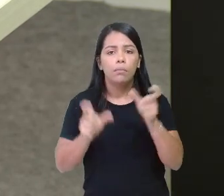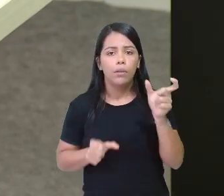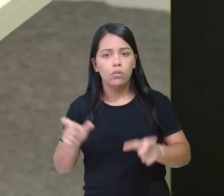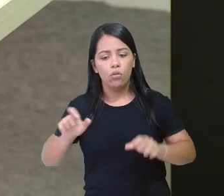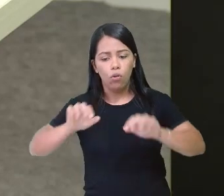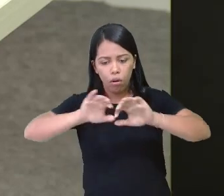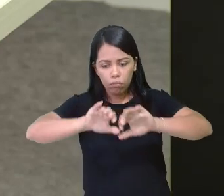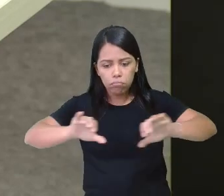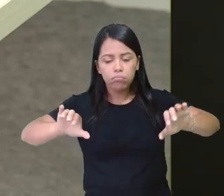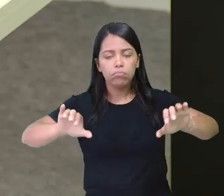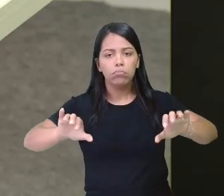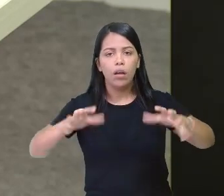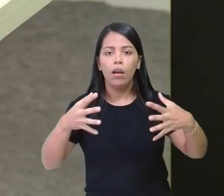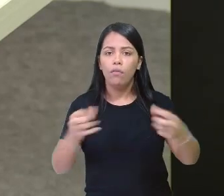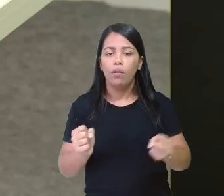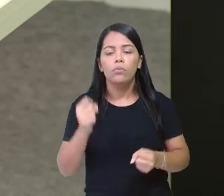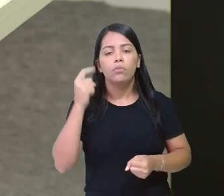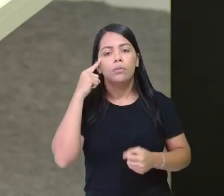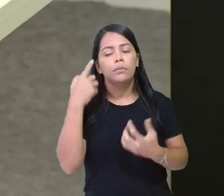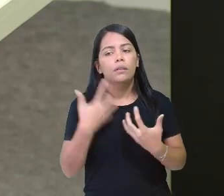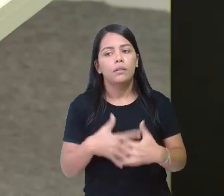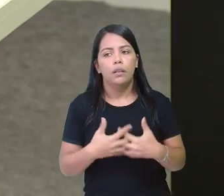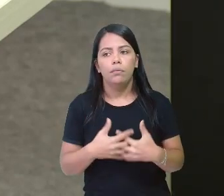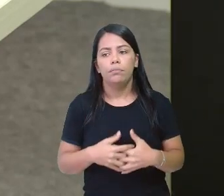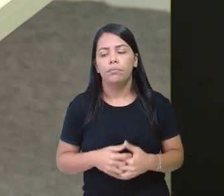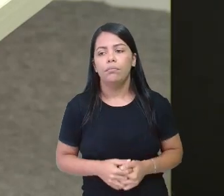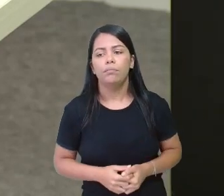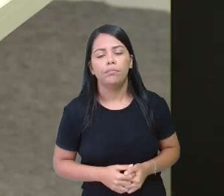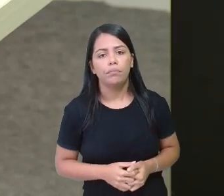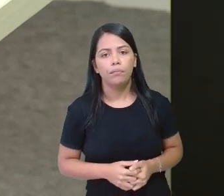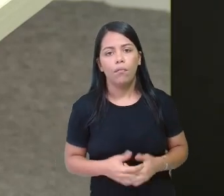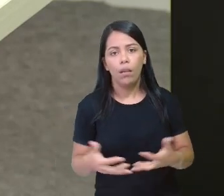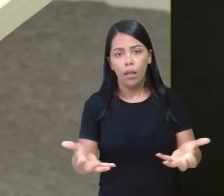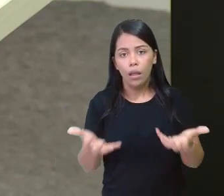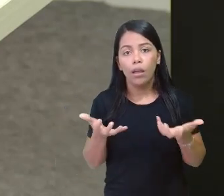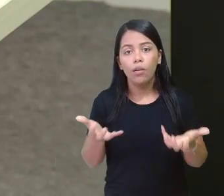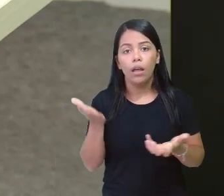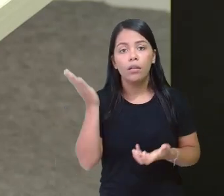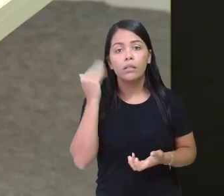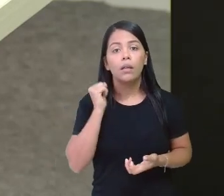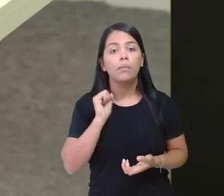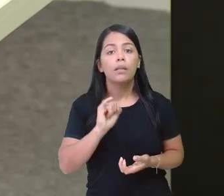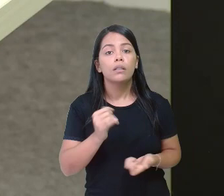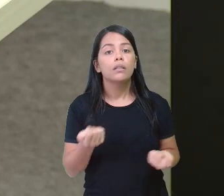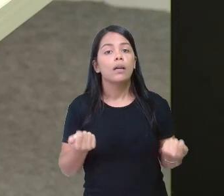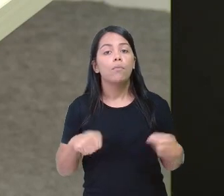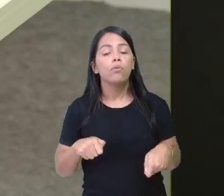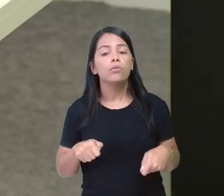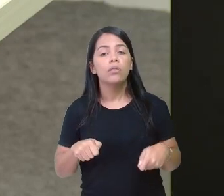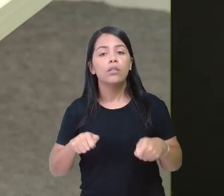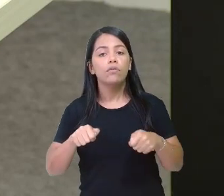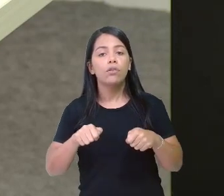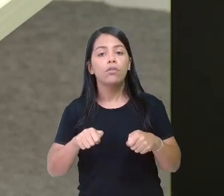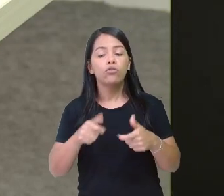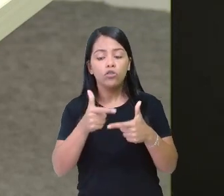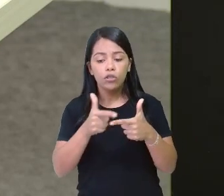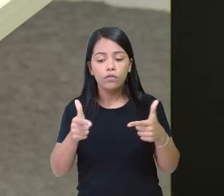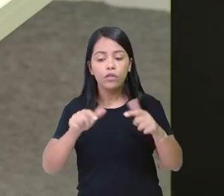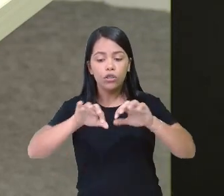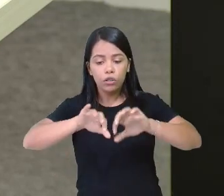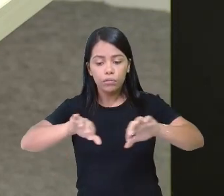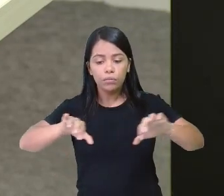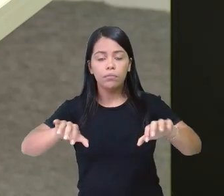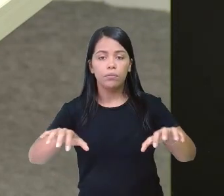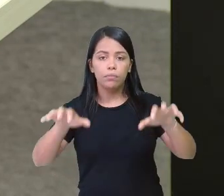Vamos imaginar aqui, né, que os lápis estão representando as pessoas. Eu quero saber se é possível dividir igualmente. Então, vamos lá. Um pra